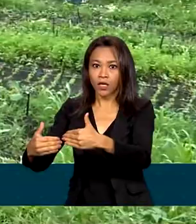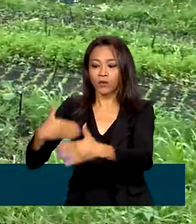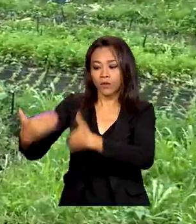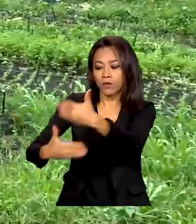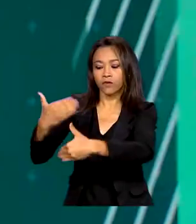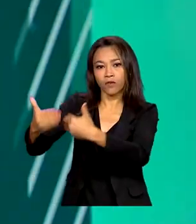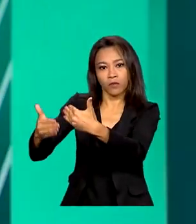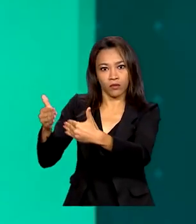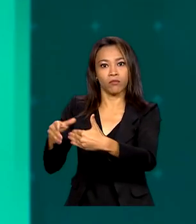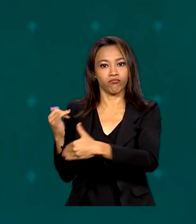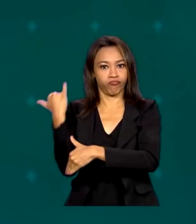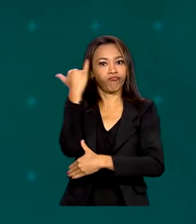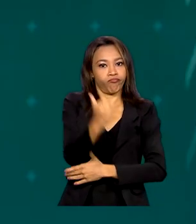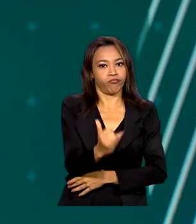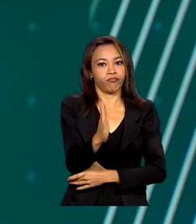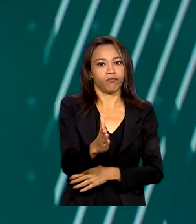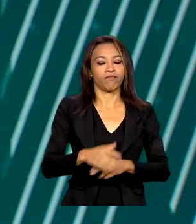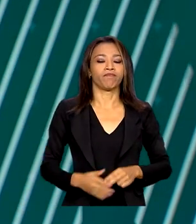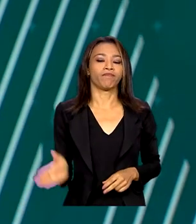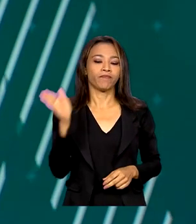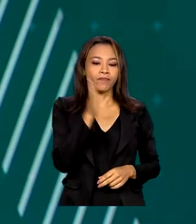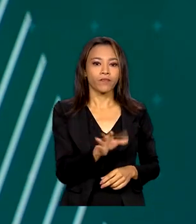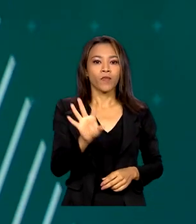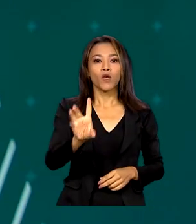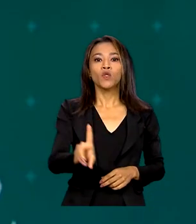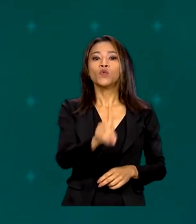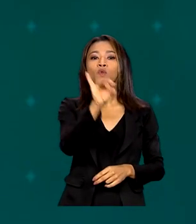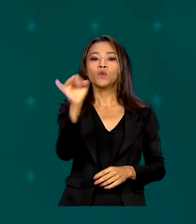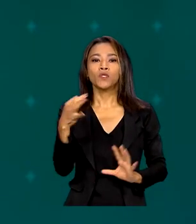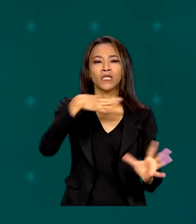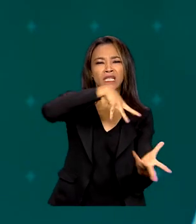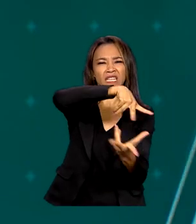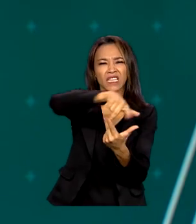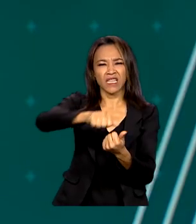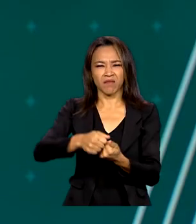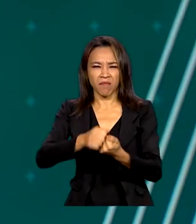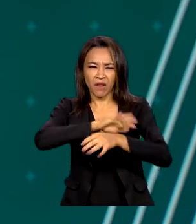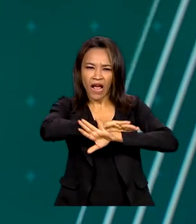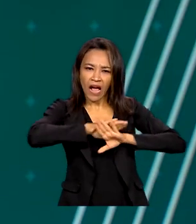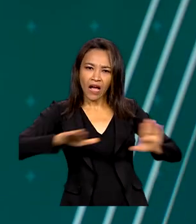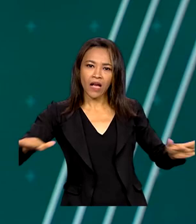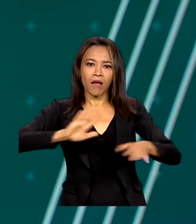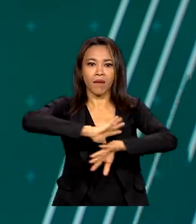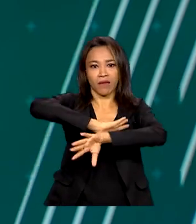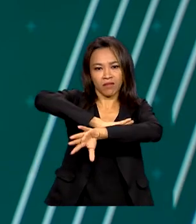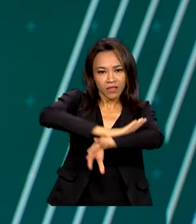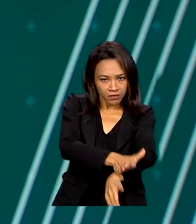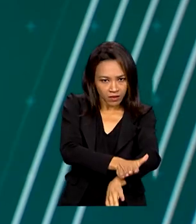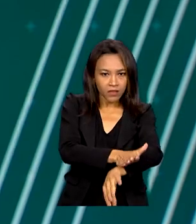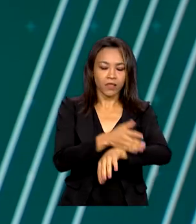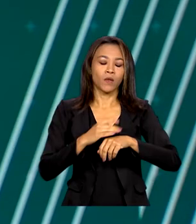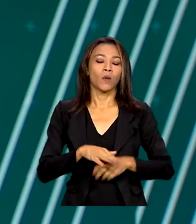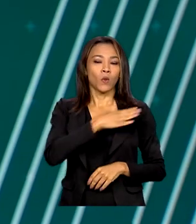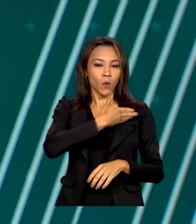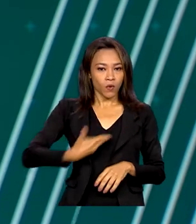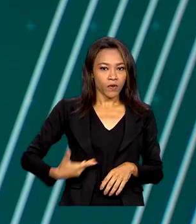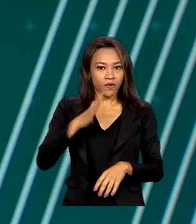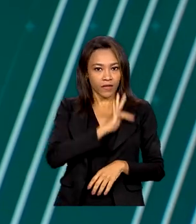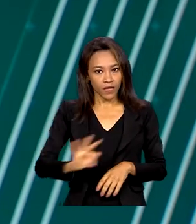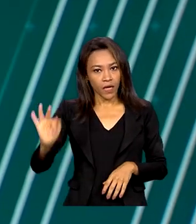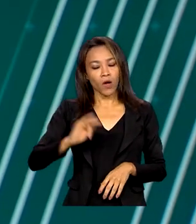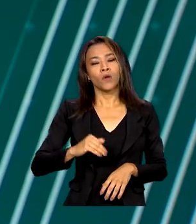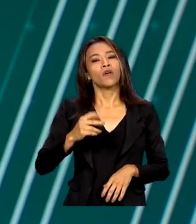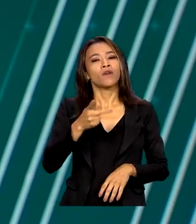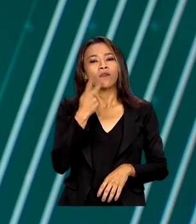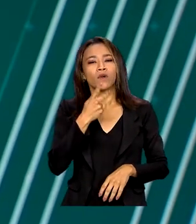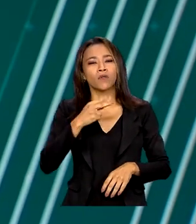Agrário. No Dia Internacional pela Eliminação da Discriminação Racial, o governo federal anunciou uma série